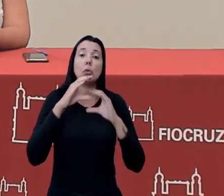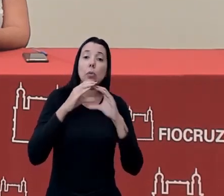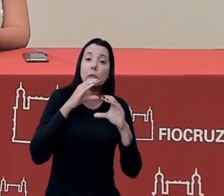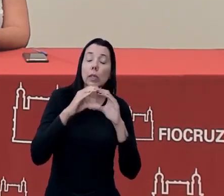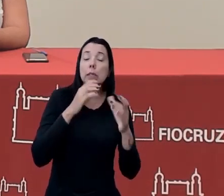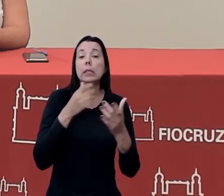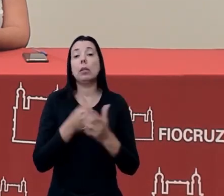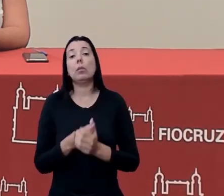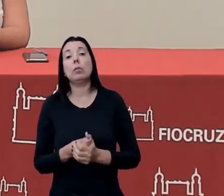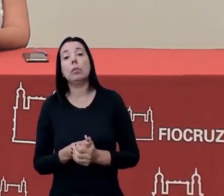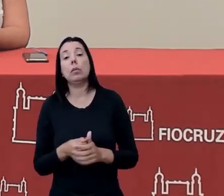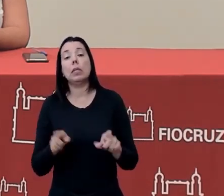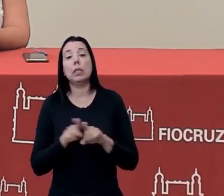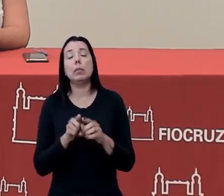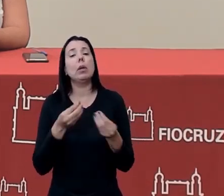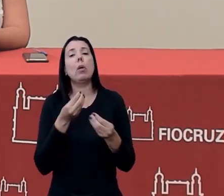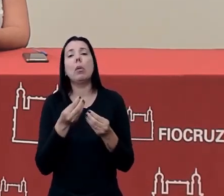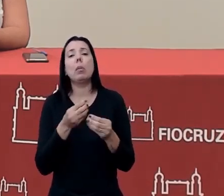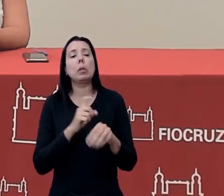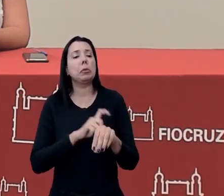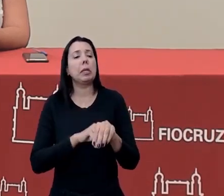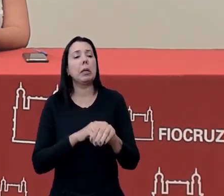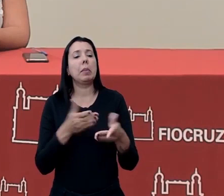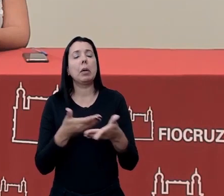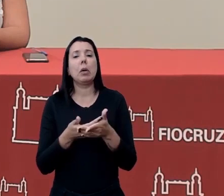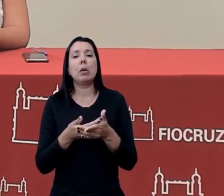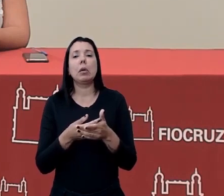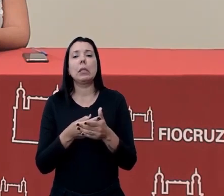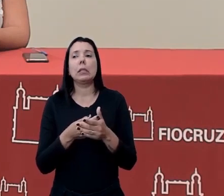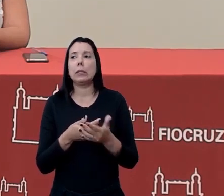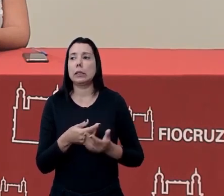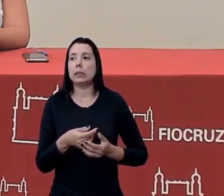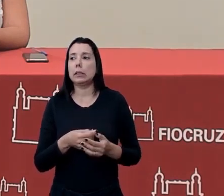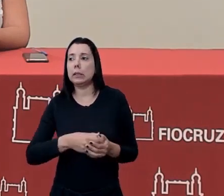como que estão esses prazos alinhando esses prazos